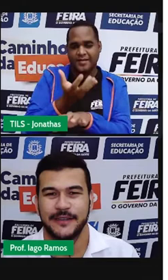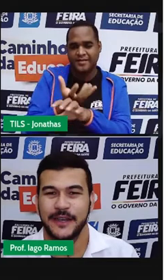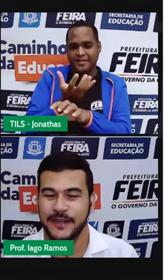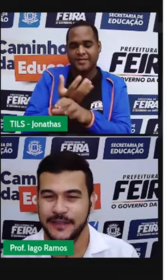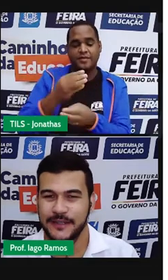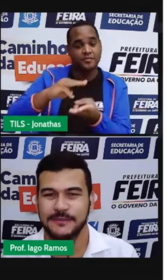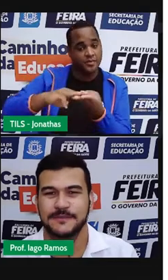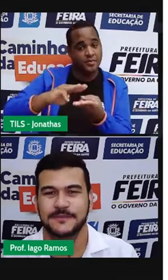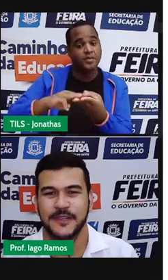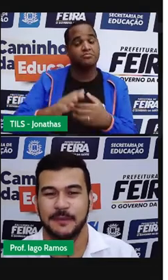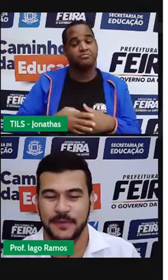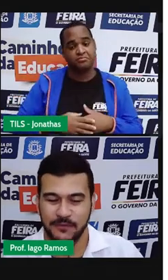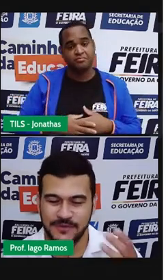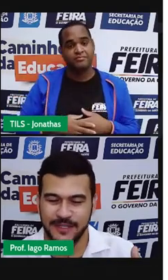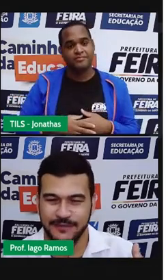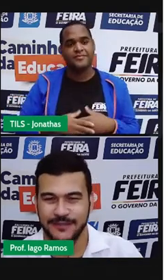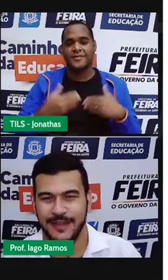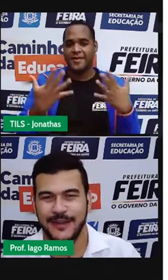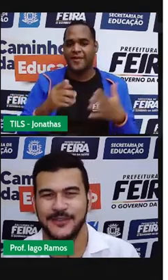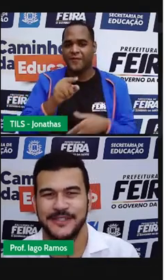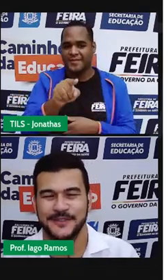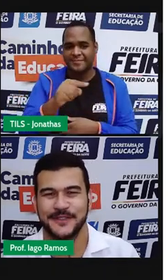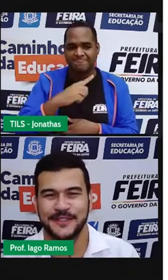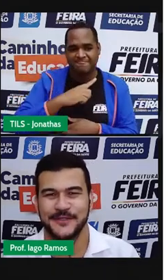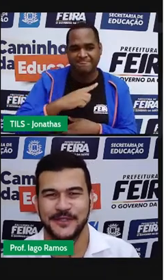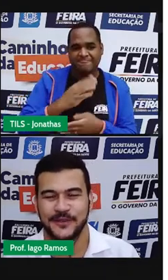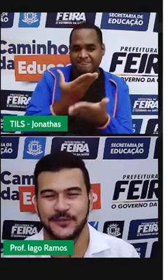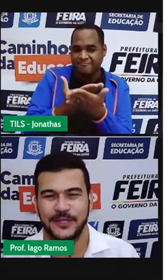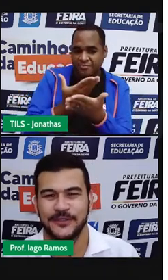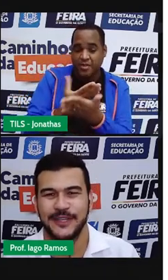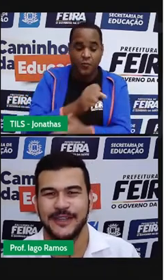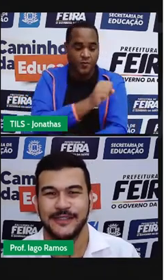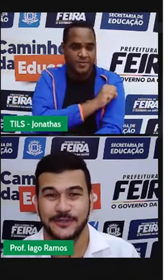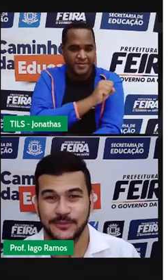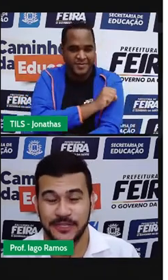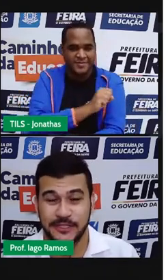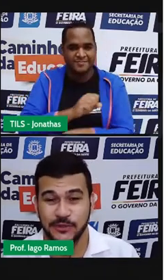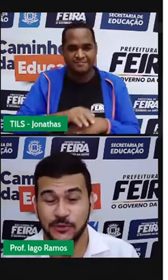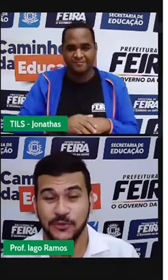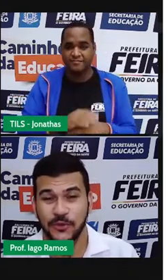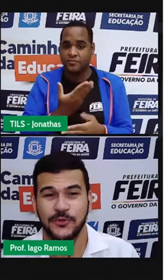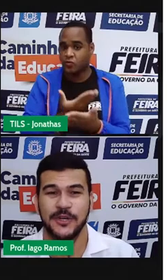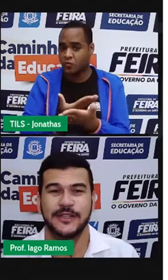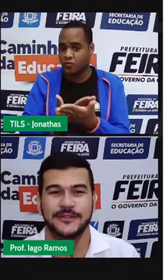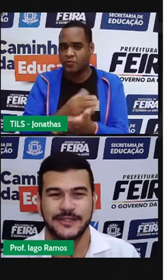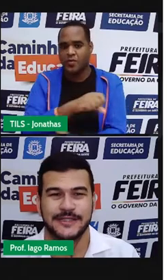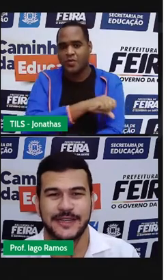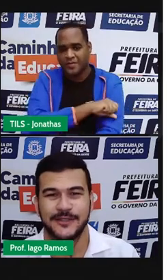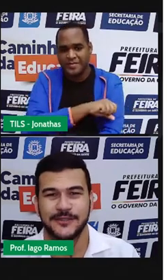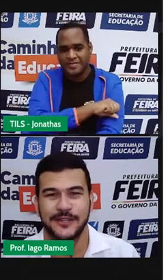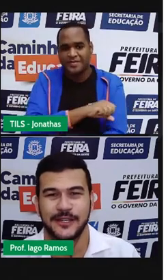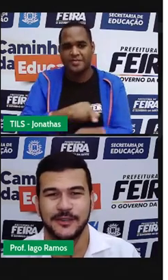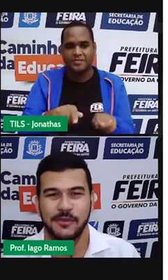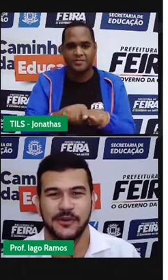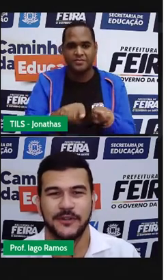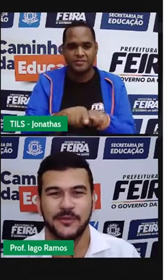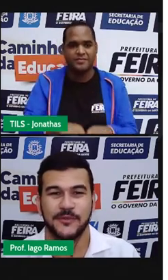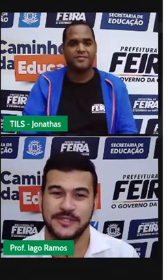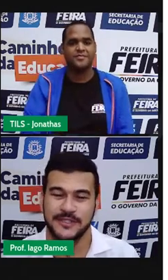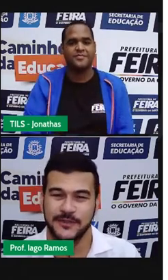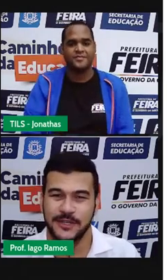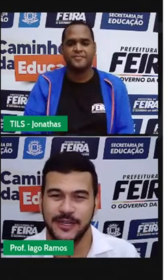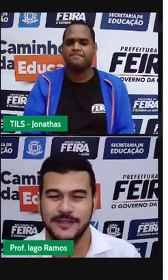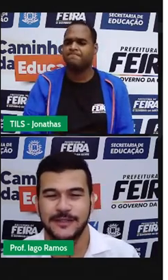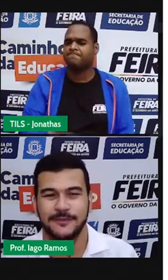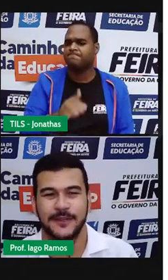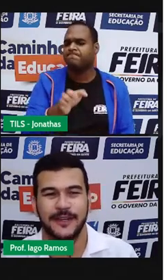E aí, para você, claro, estudante do oitavo ano, estudante do nono ano, tá certo? Bom, e como